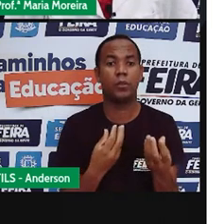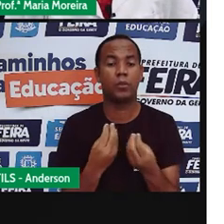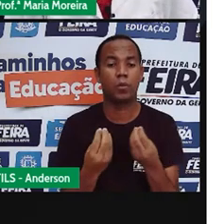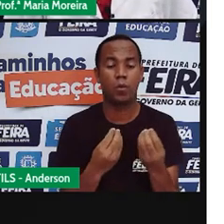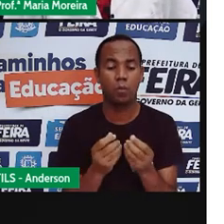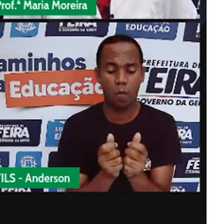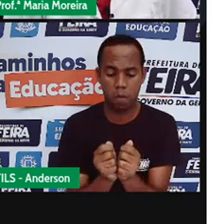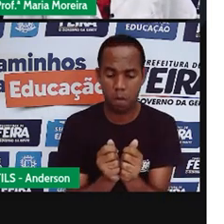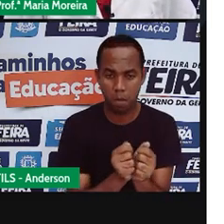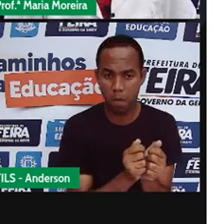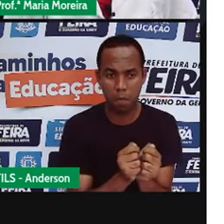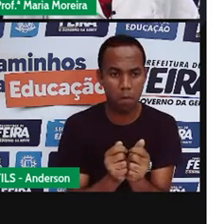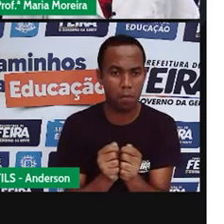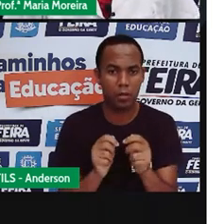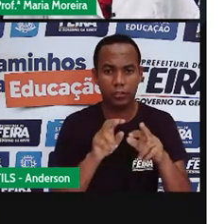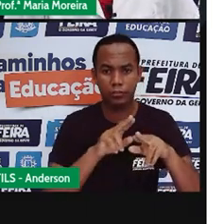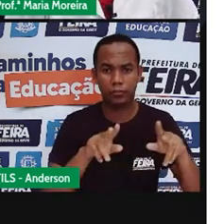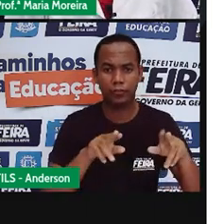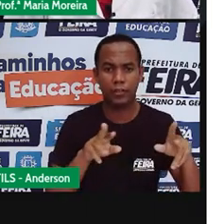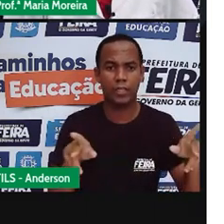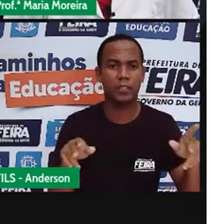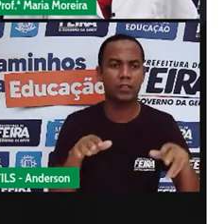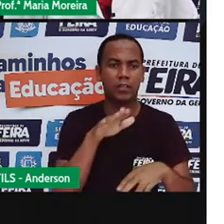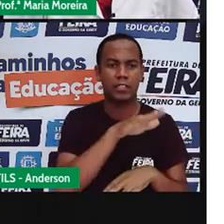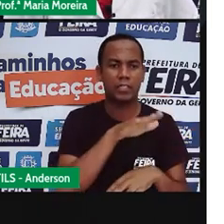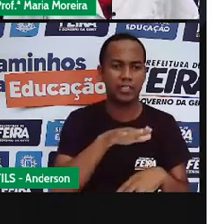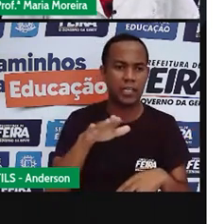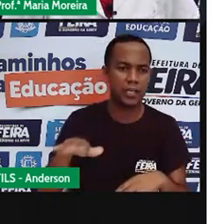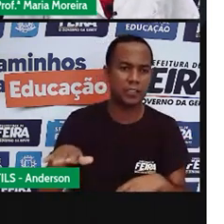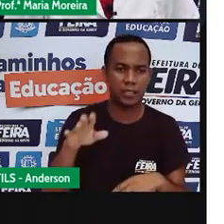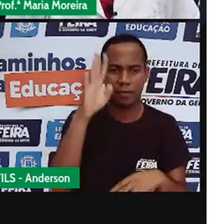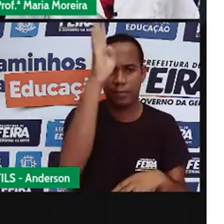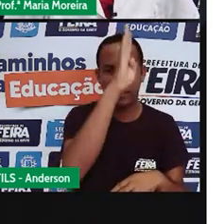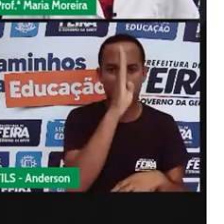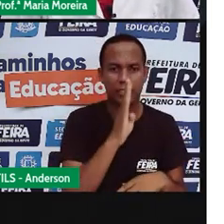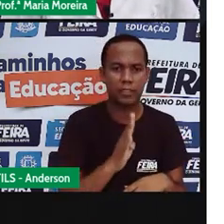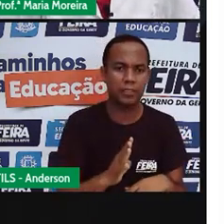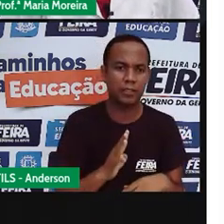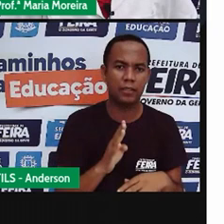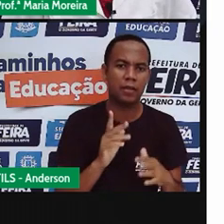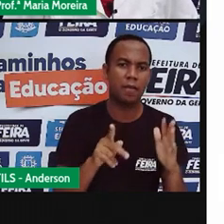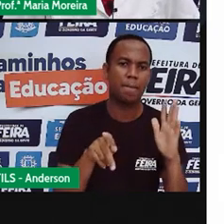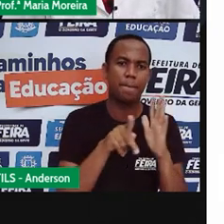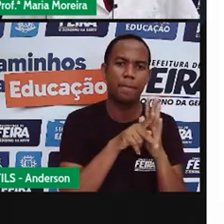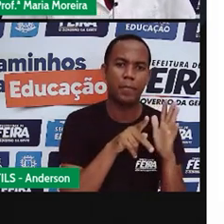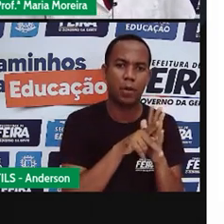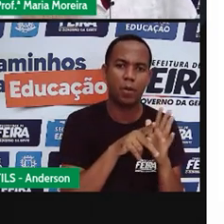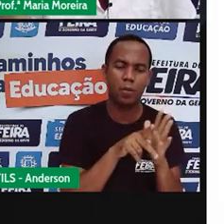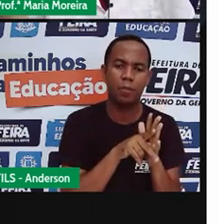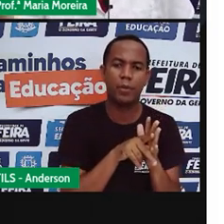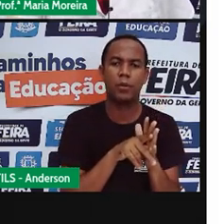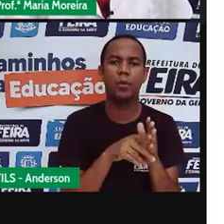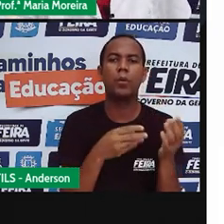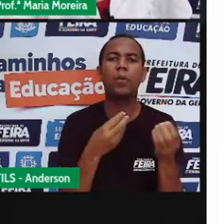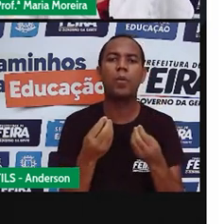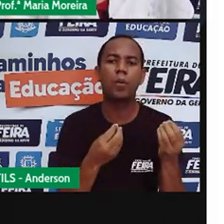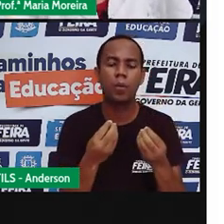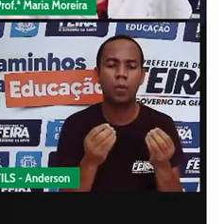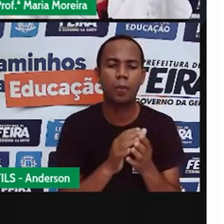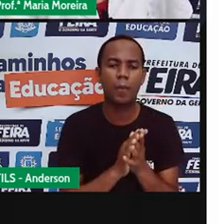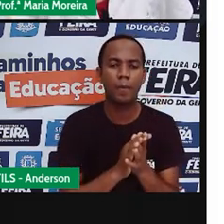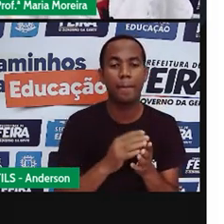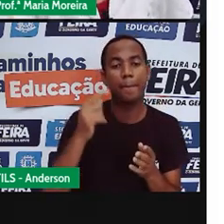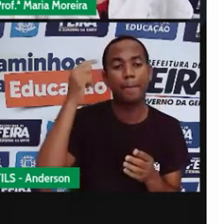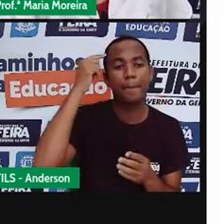brincadeiras tradicionais entre as crianças brasileiras têm origens surpreendentes. Ou seja, a gente nunca parou pra pensar. Você já parou pra